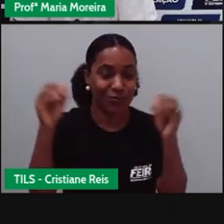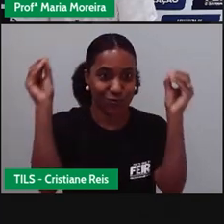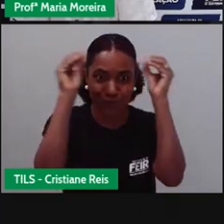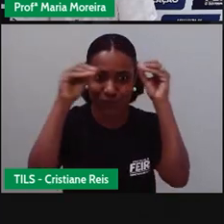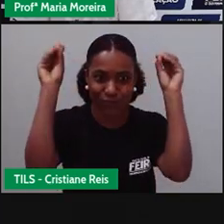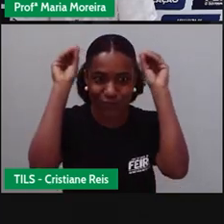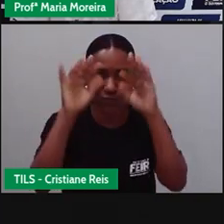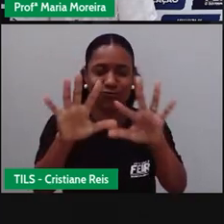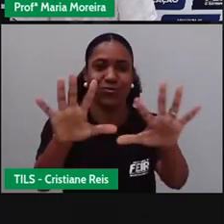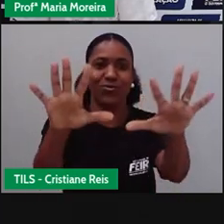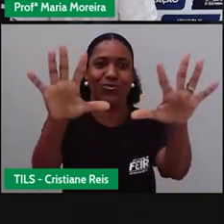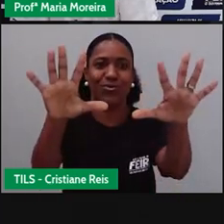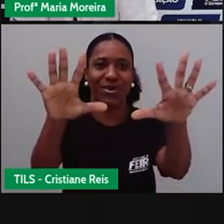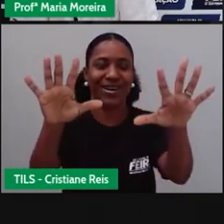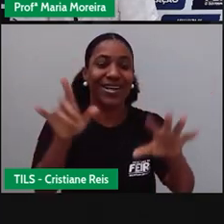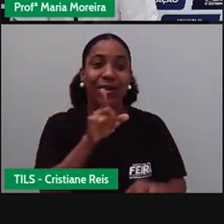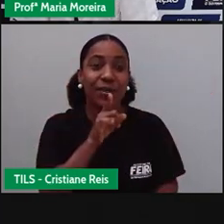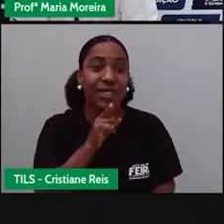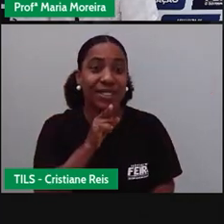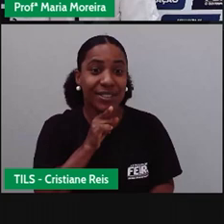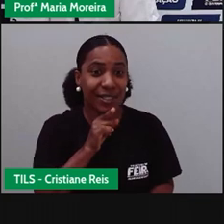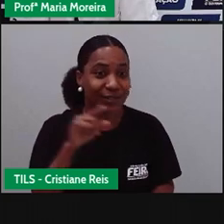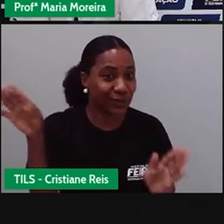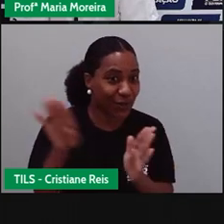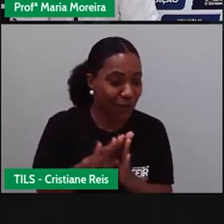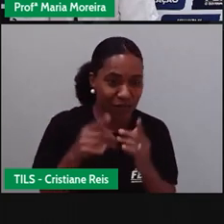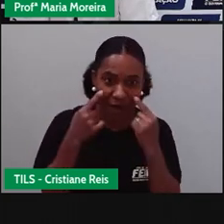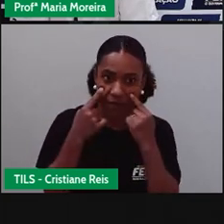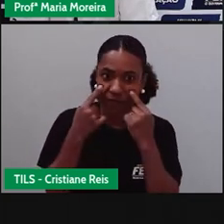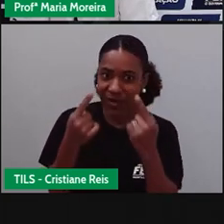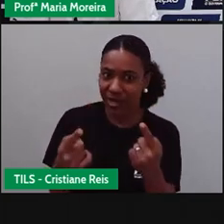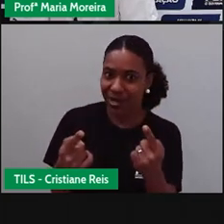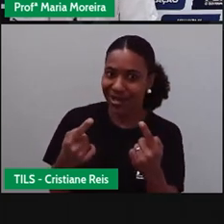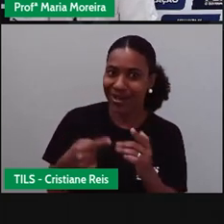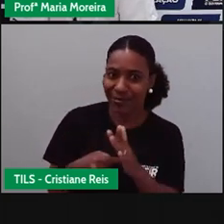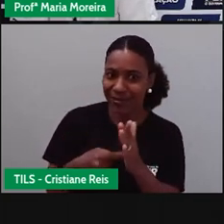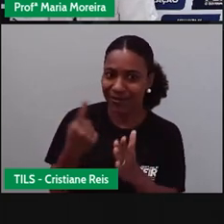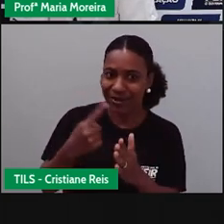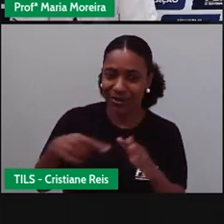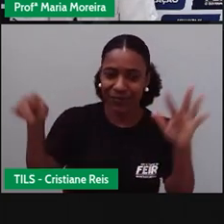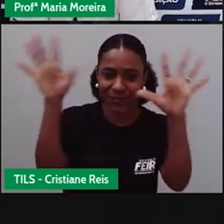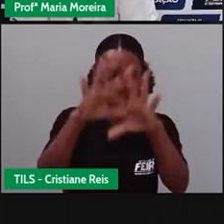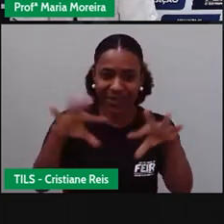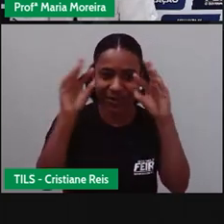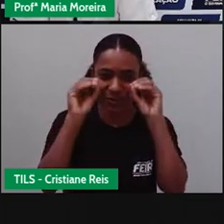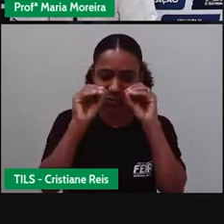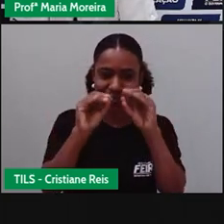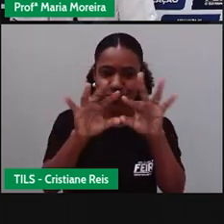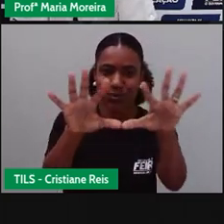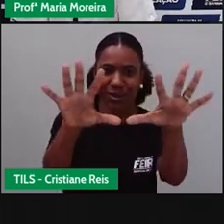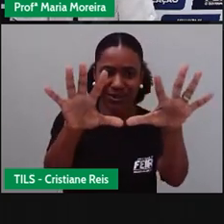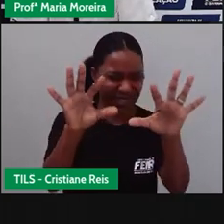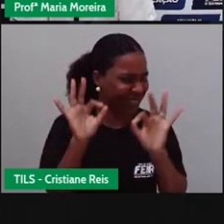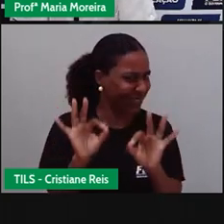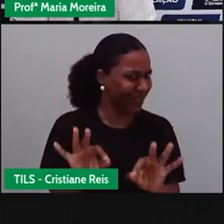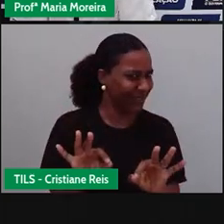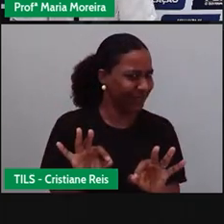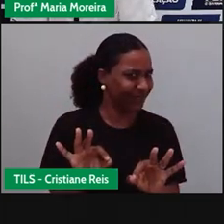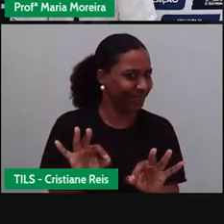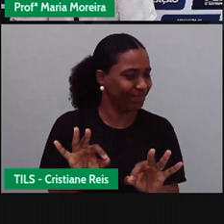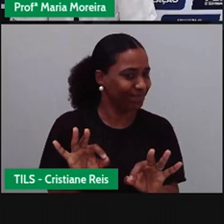chegou hoje, gente, e já vai ver a mágica acontecer. Olha só, certo isso? Não está. Está certo, Cris?